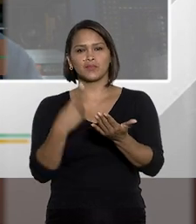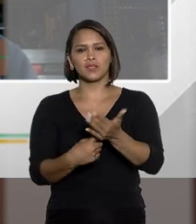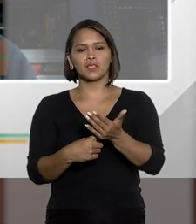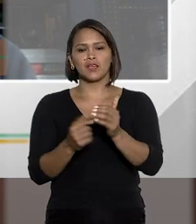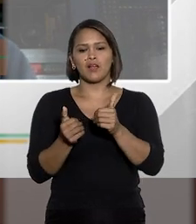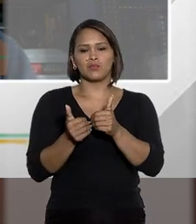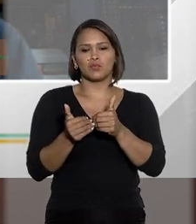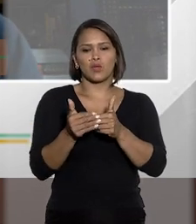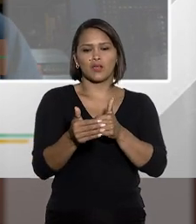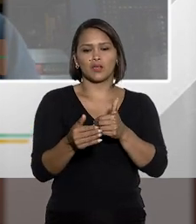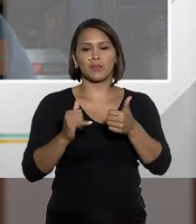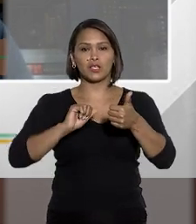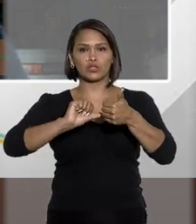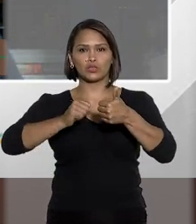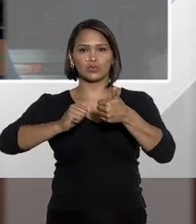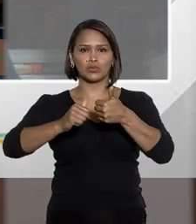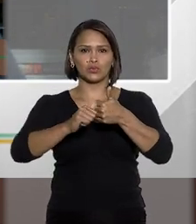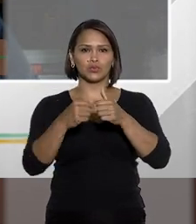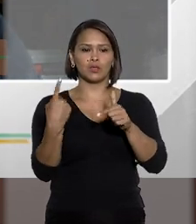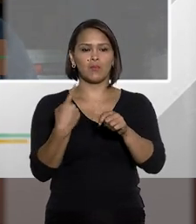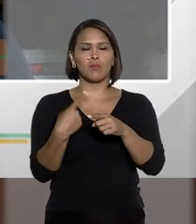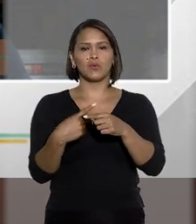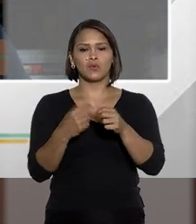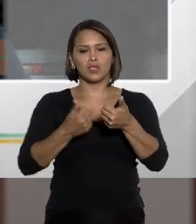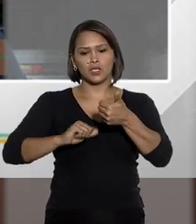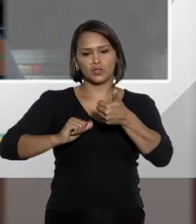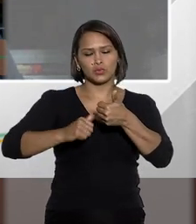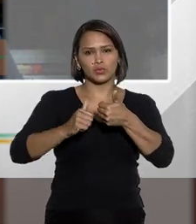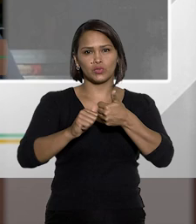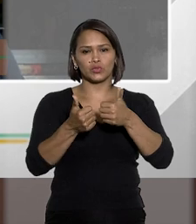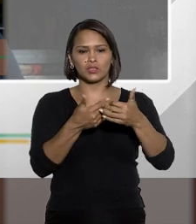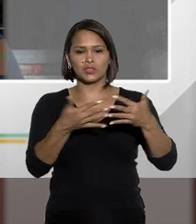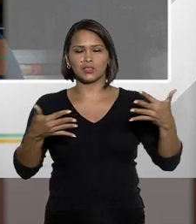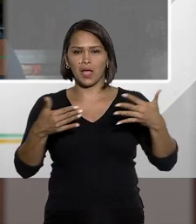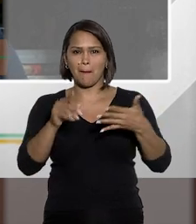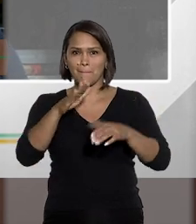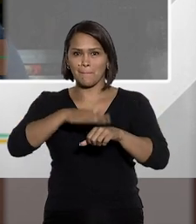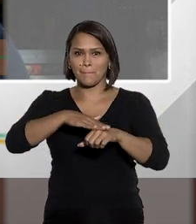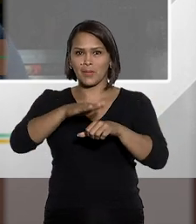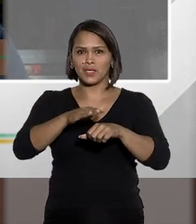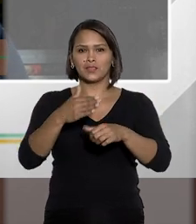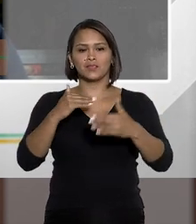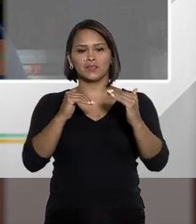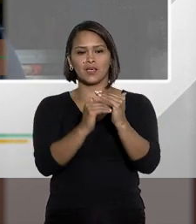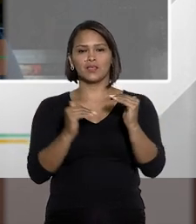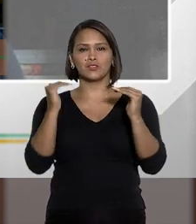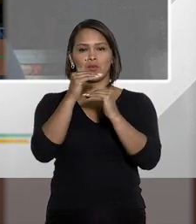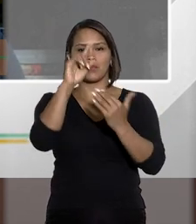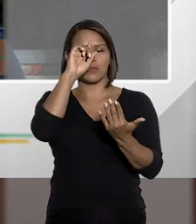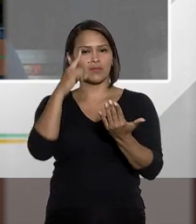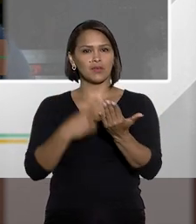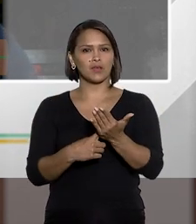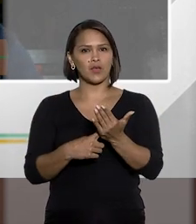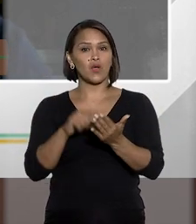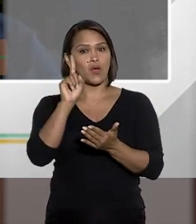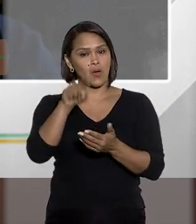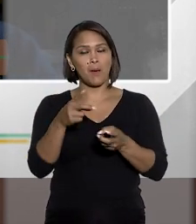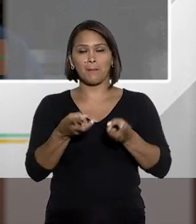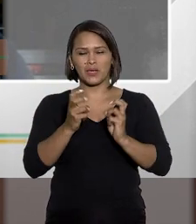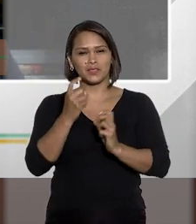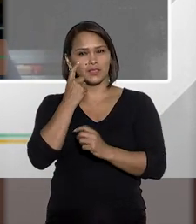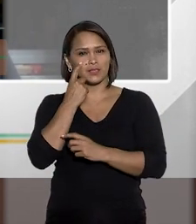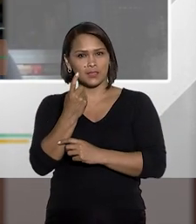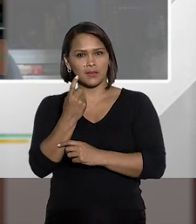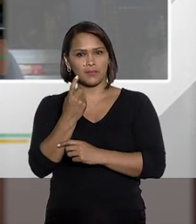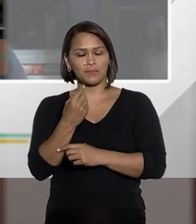aplicava ao procedimento do júri. Porque no júri temos um tempero a mais, que é a soberania dos veredictos. Olha que